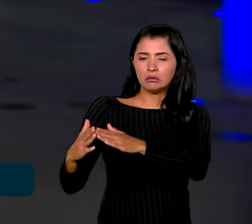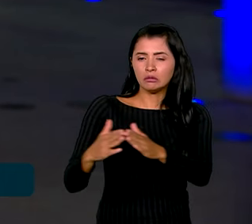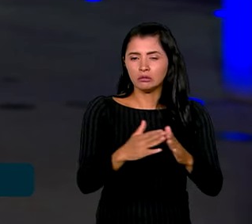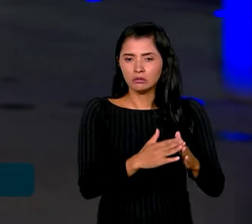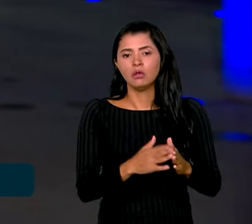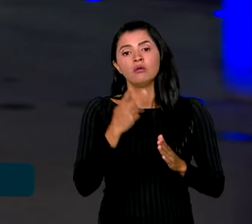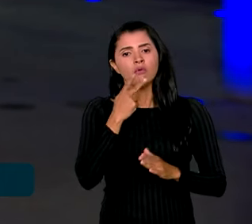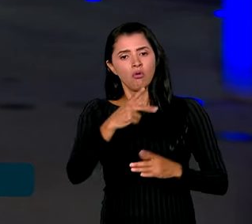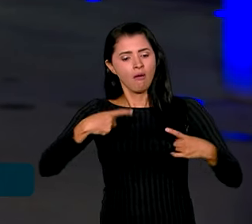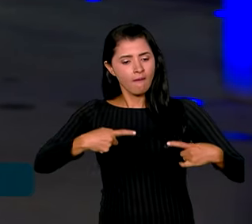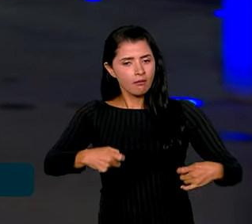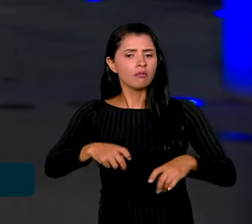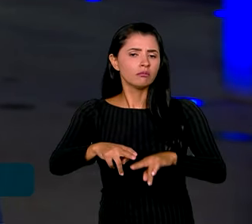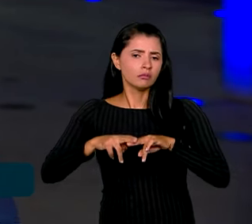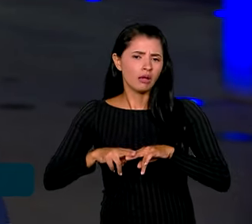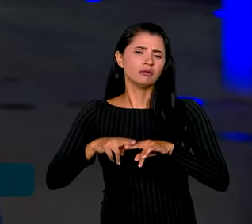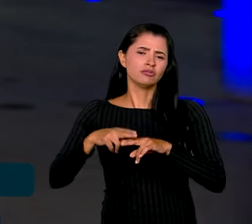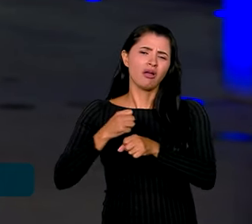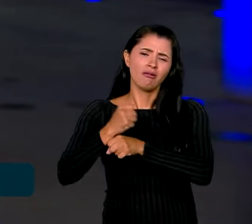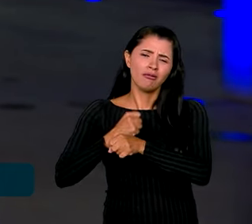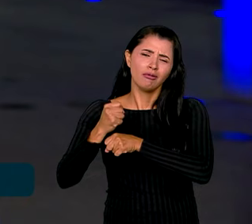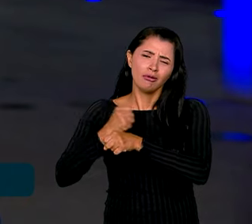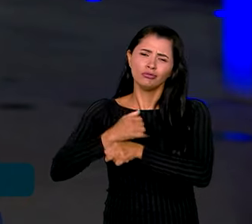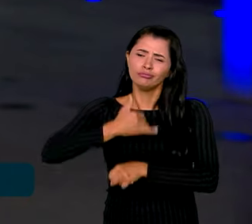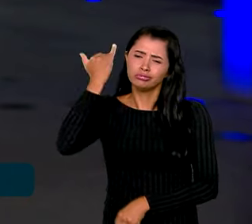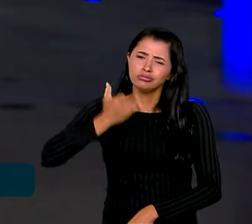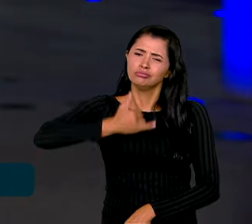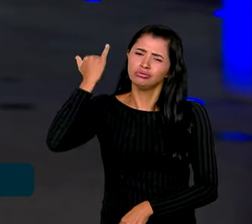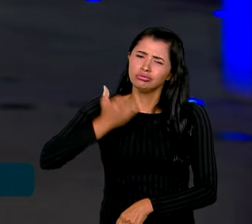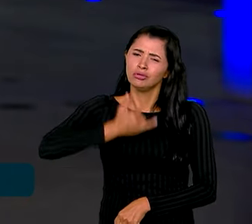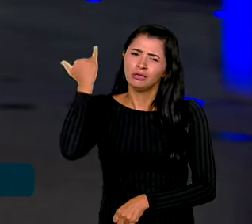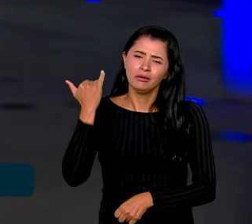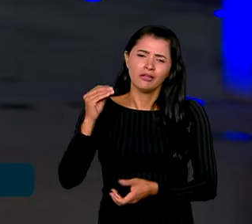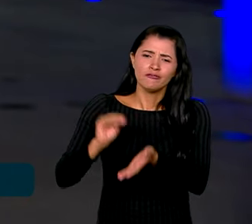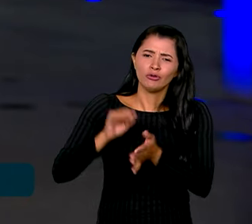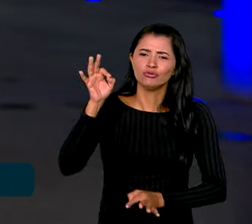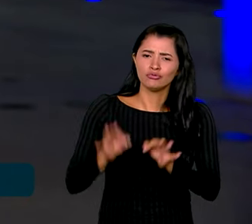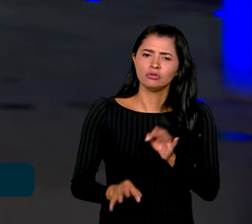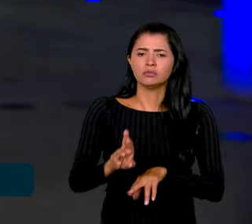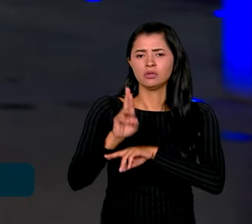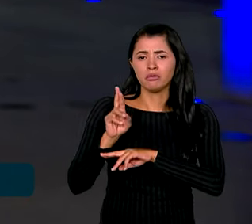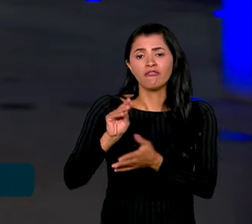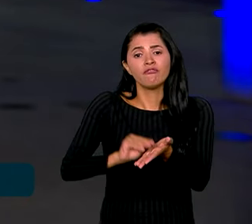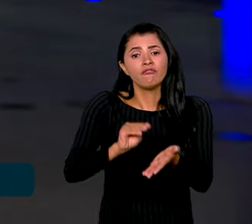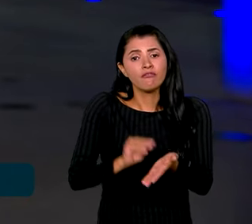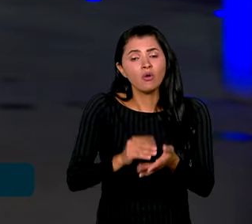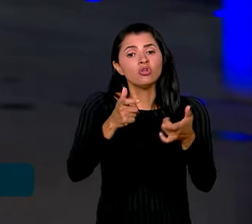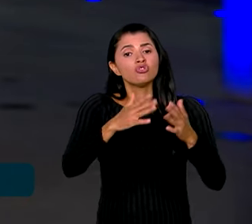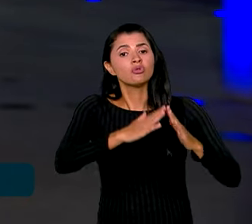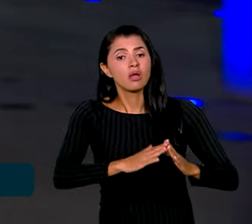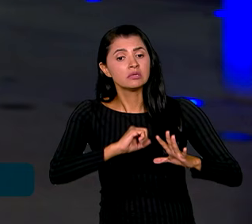guerra é consequência de décadas de frustração e injustiça representada pela ausência de um lar